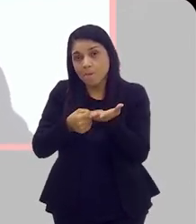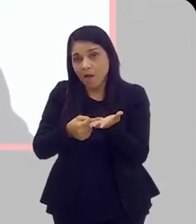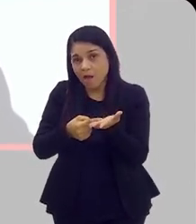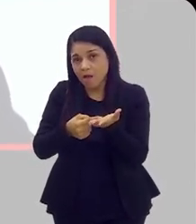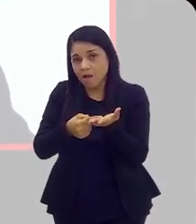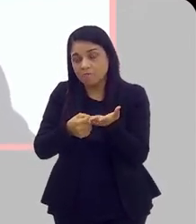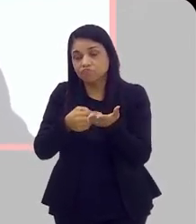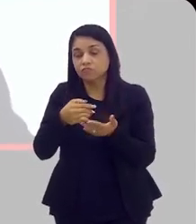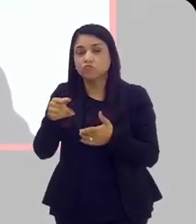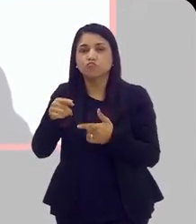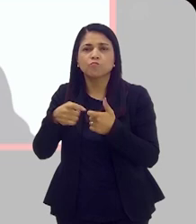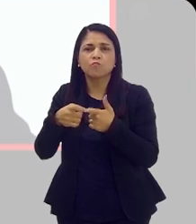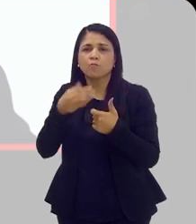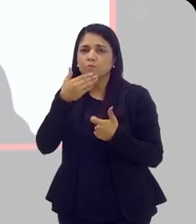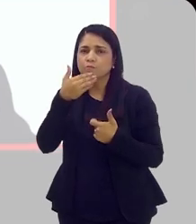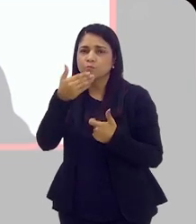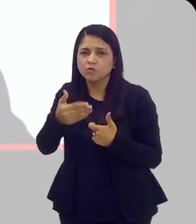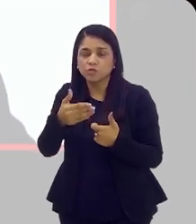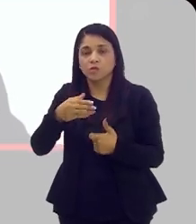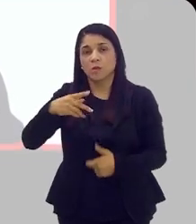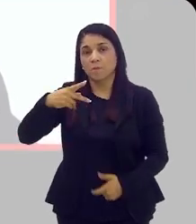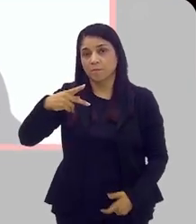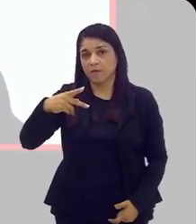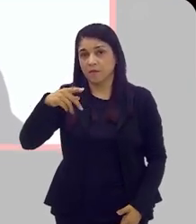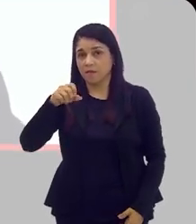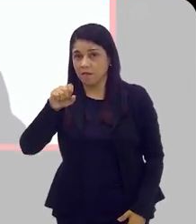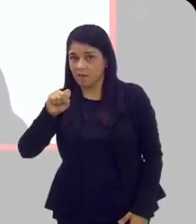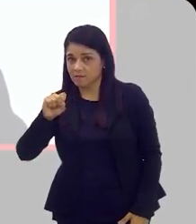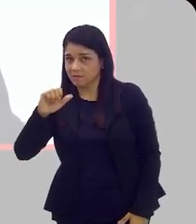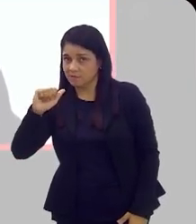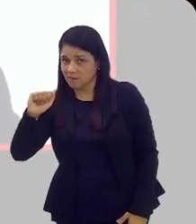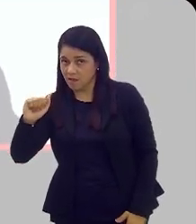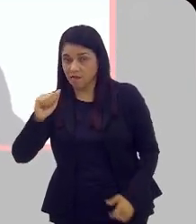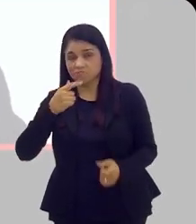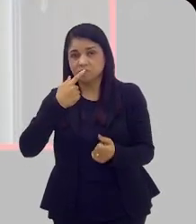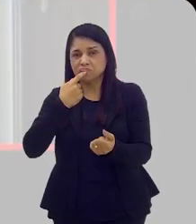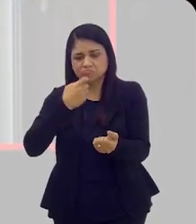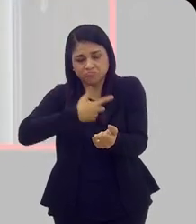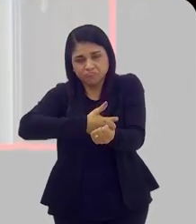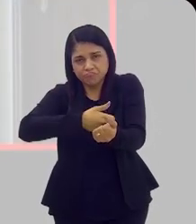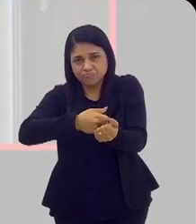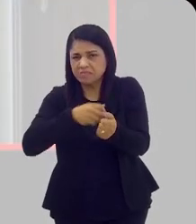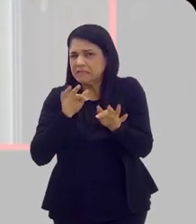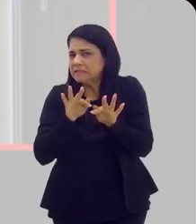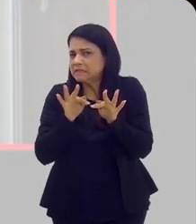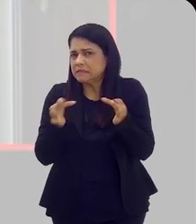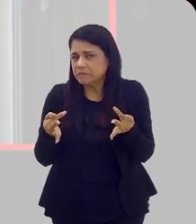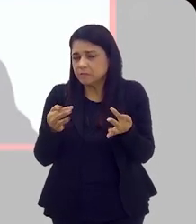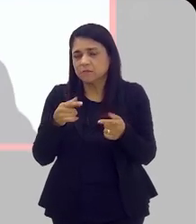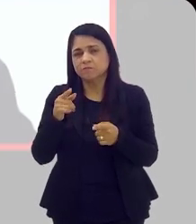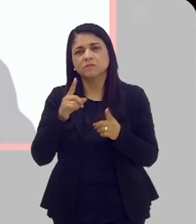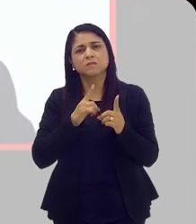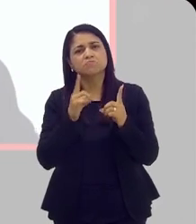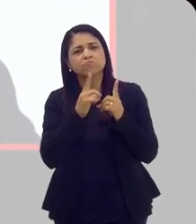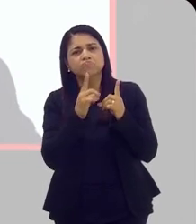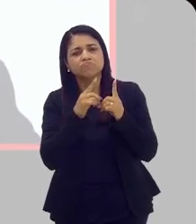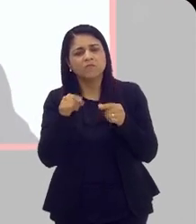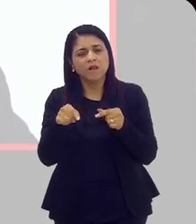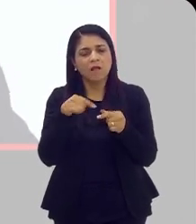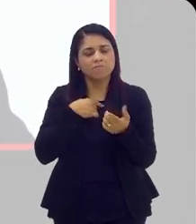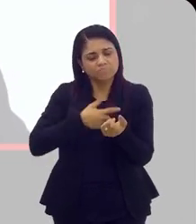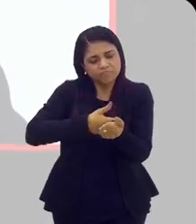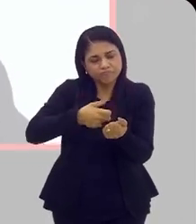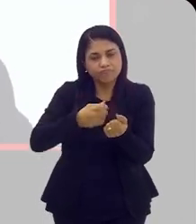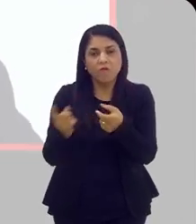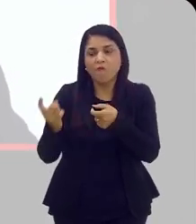o urologista vai solicitar pra você o exame do PSA, que é um exame de sangue, muito simples. O paciente vai lá, faz esse